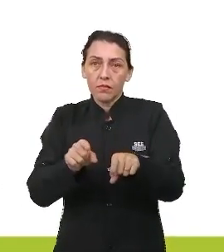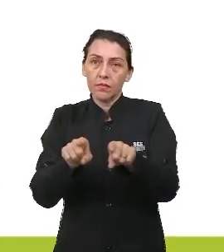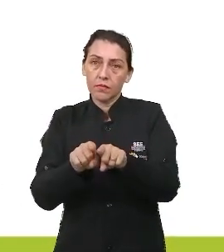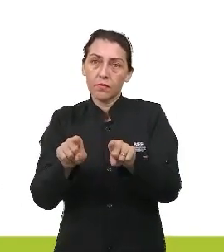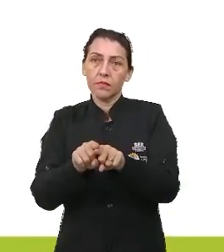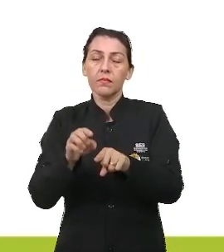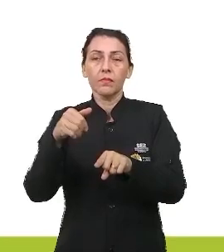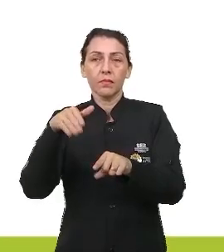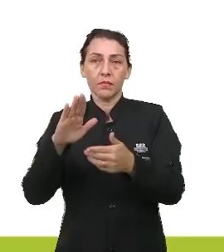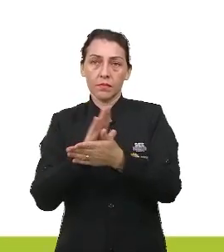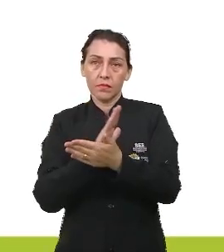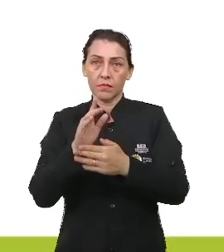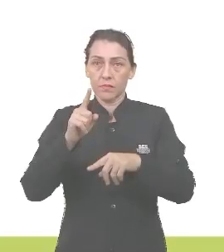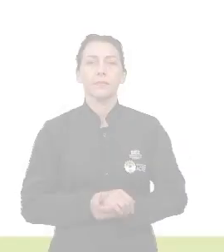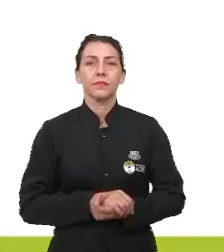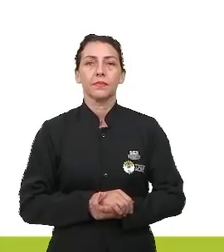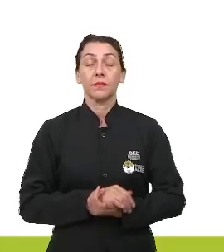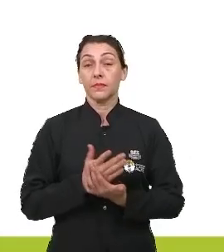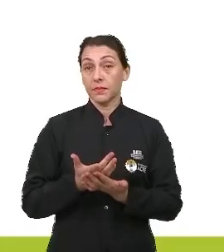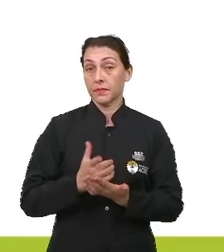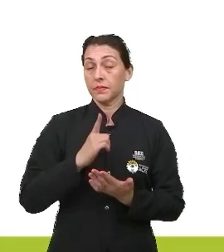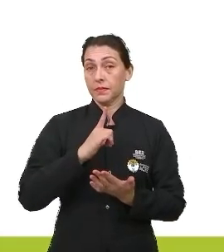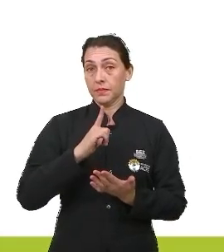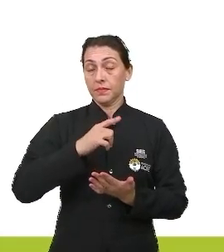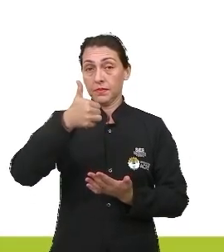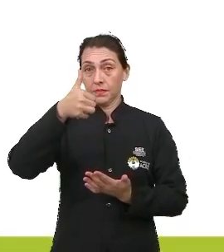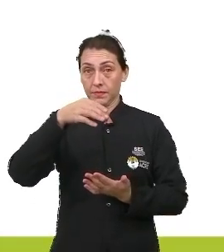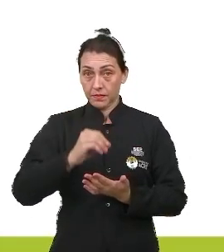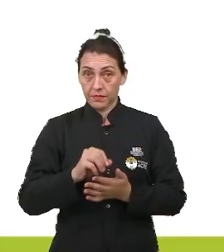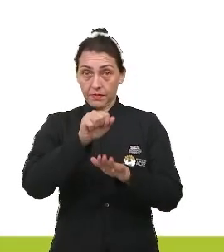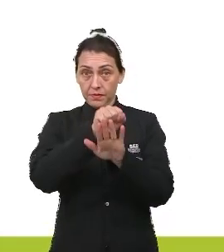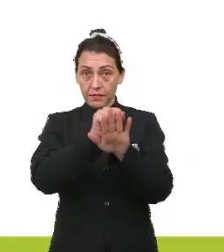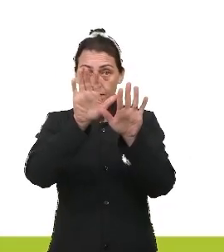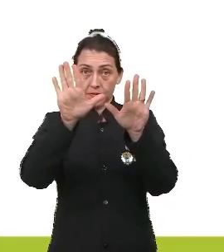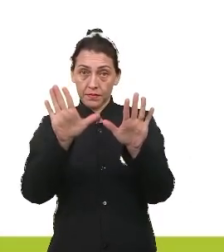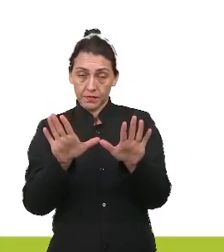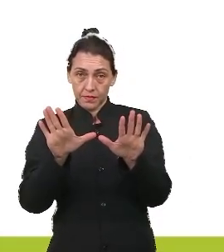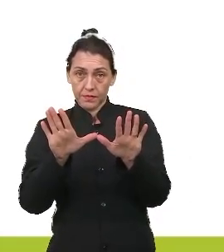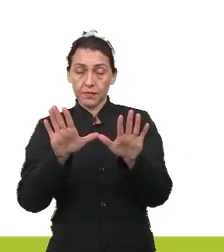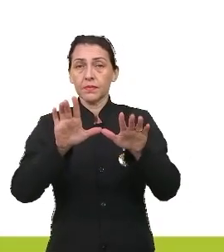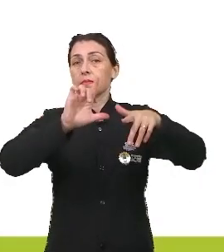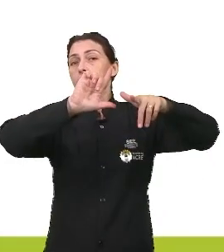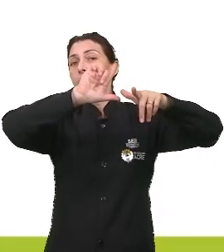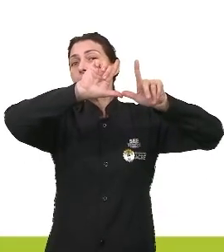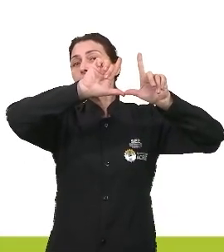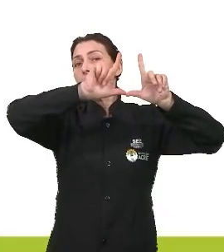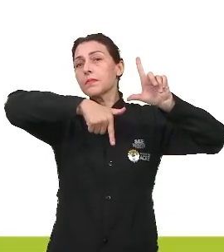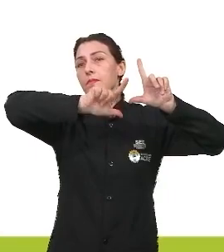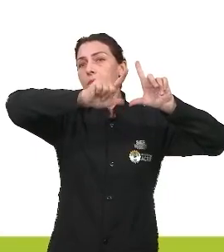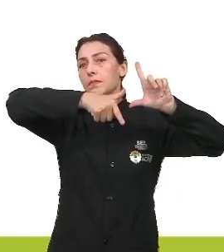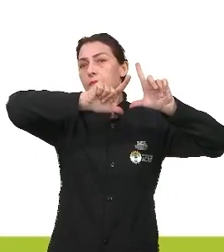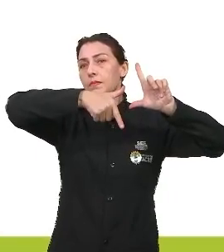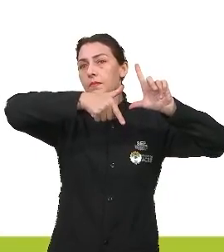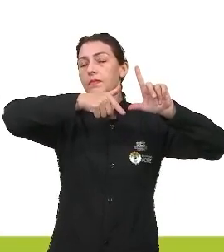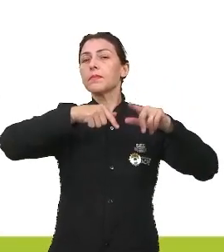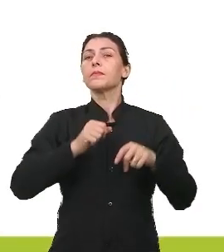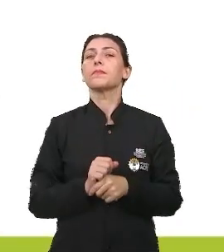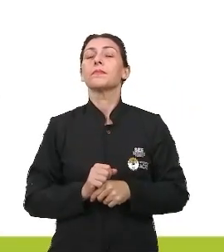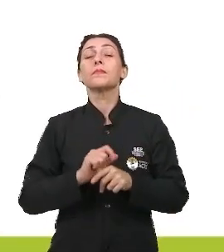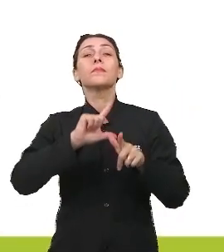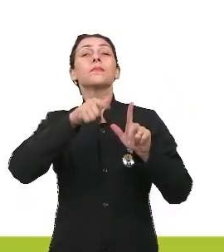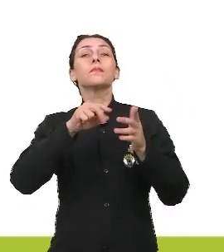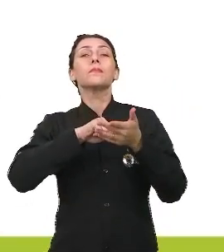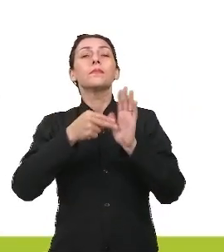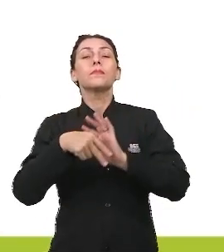mais alguns outros exemplos. E temos aqui a décima figura de linguagem, que seria aí o paradoxo. O